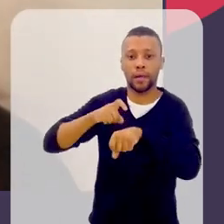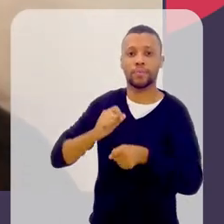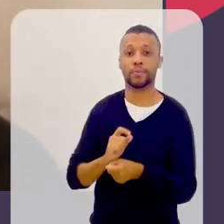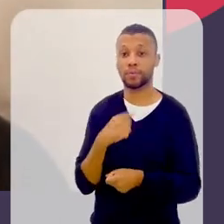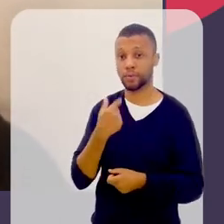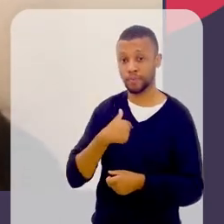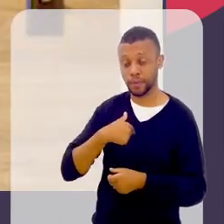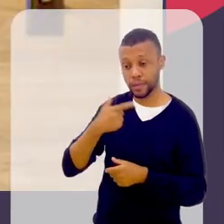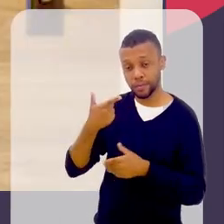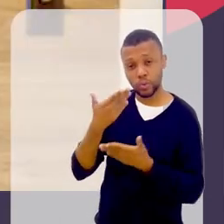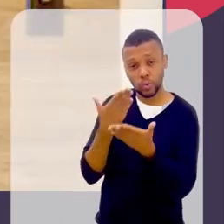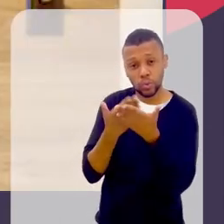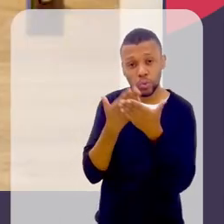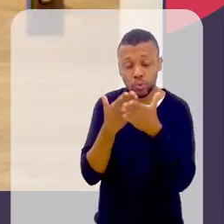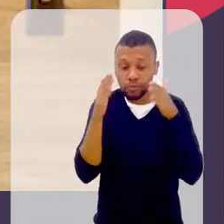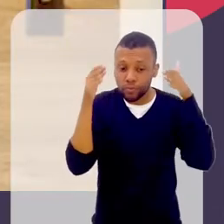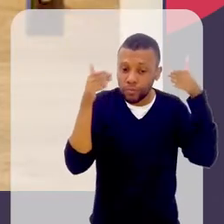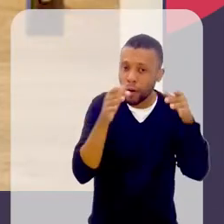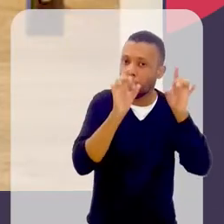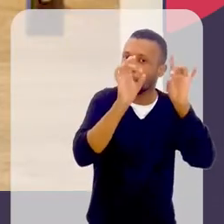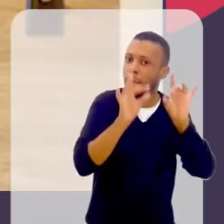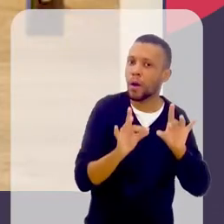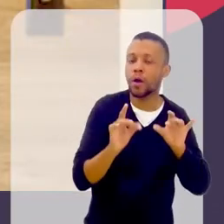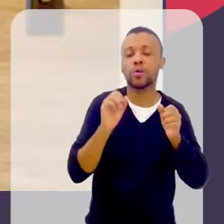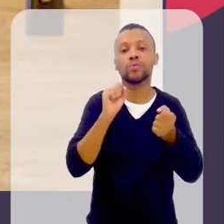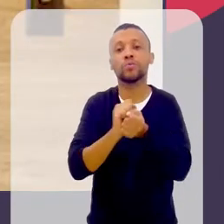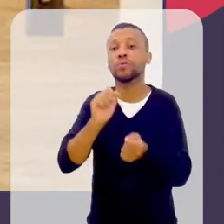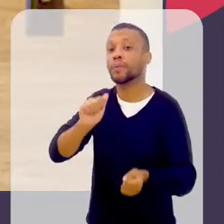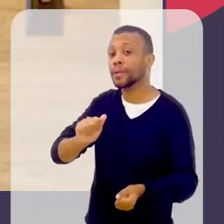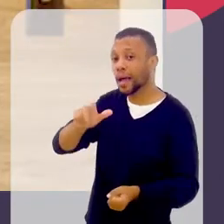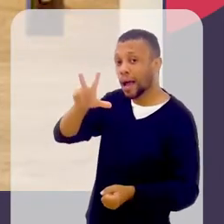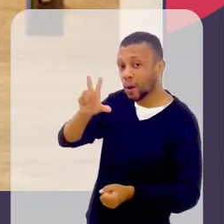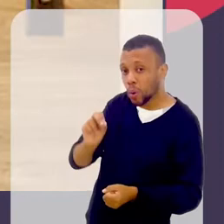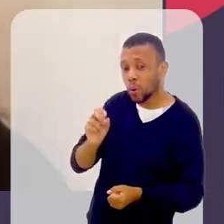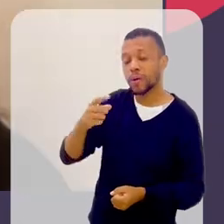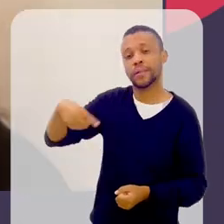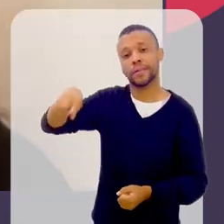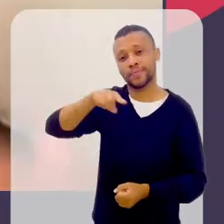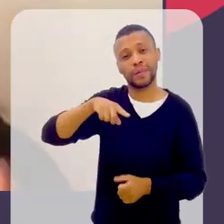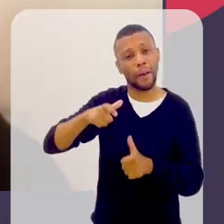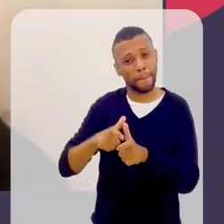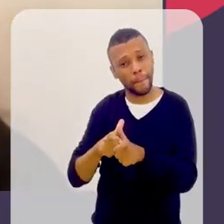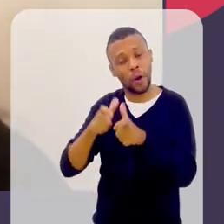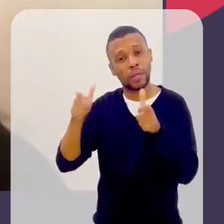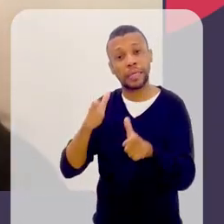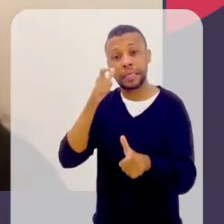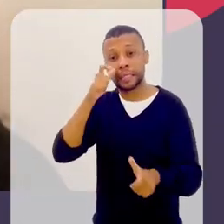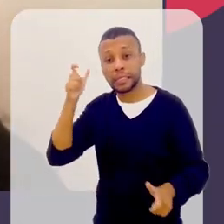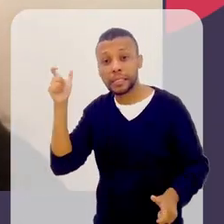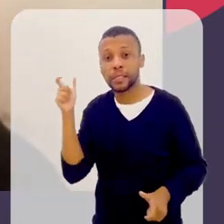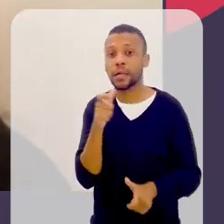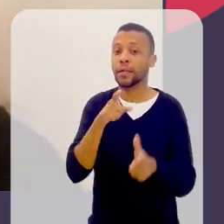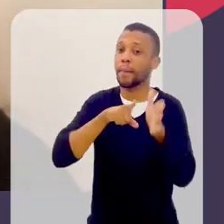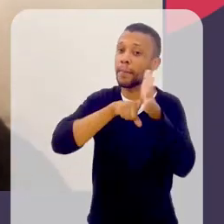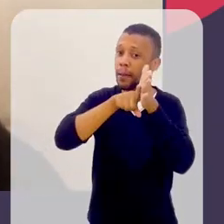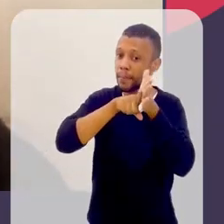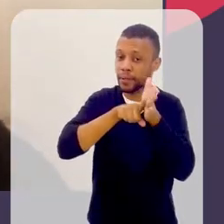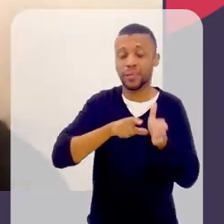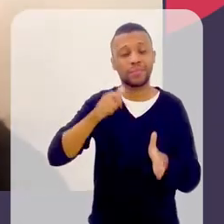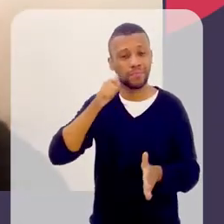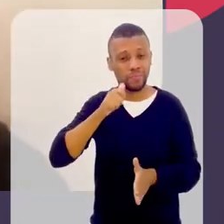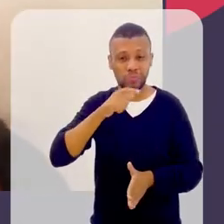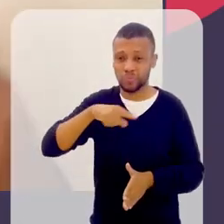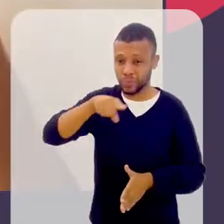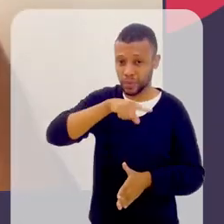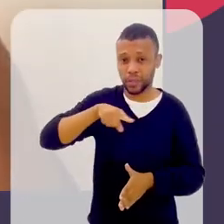Então, assim, a partir da minha especialização, as minhas alunas são alunas, na maior parte das vezes, que se interessam